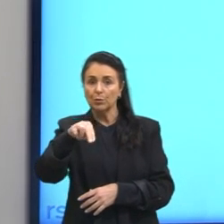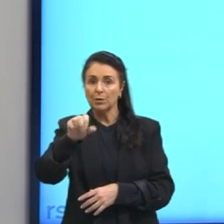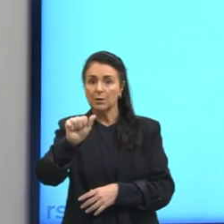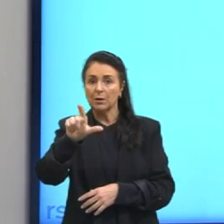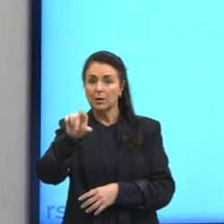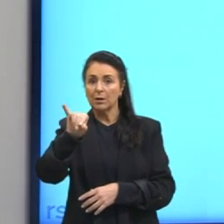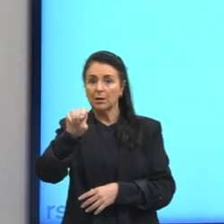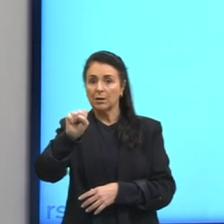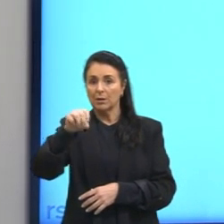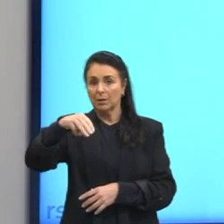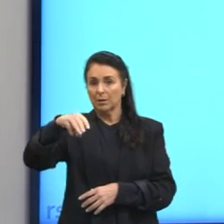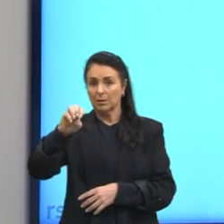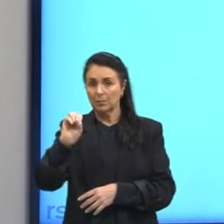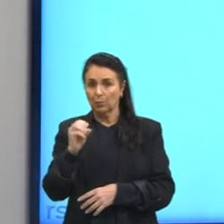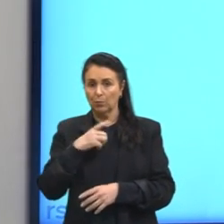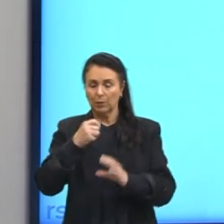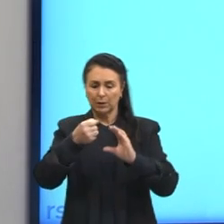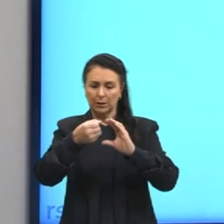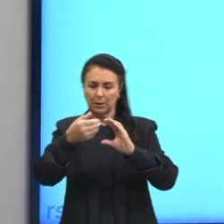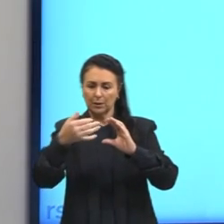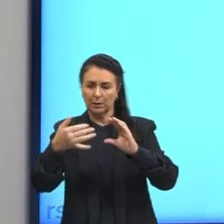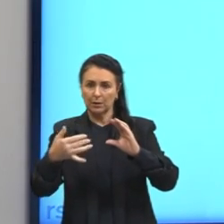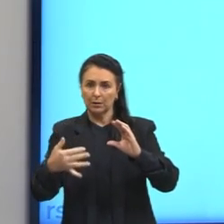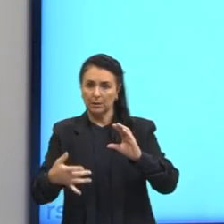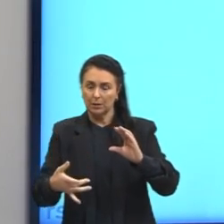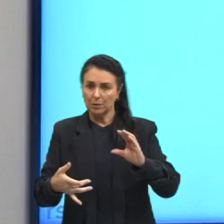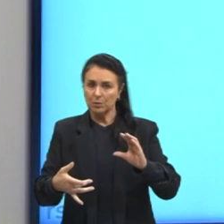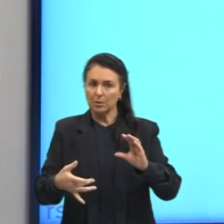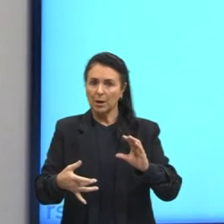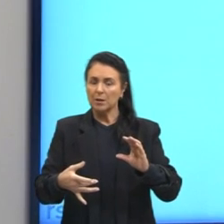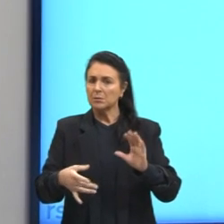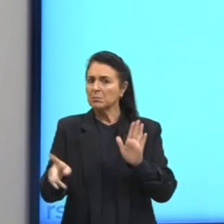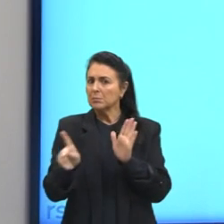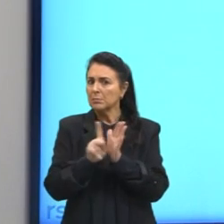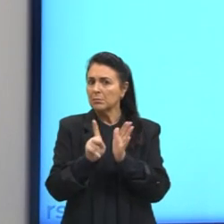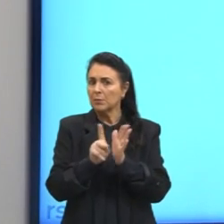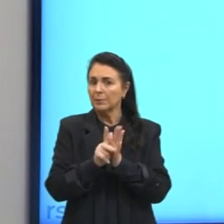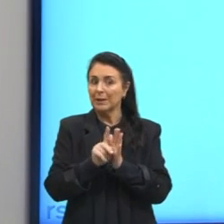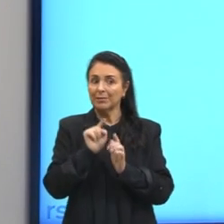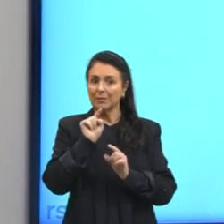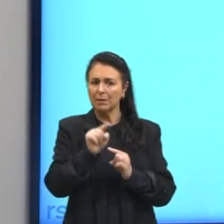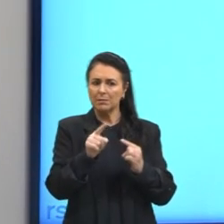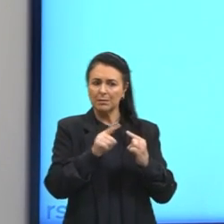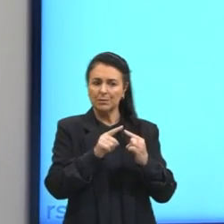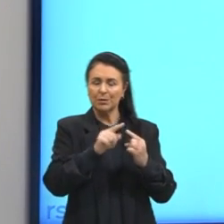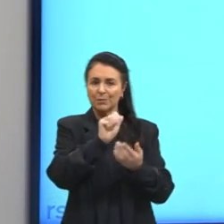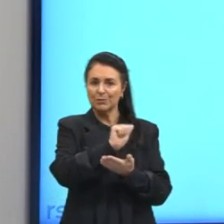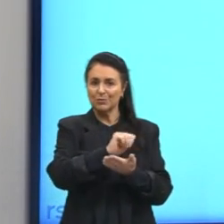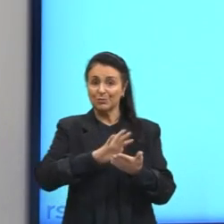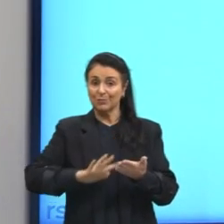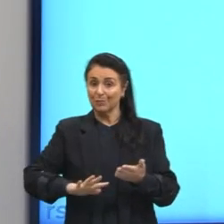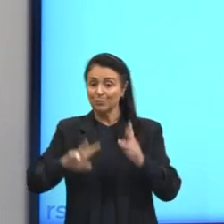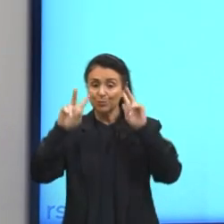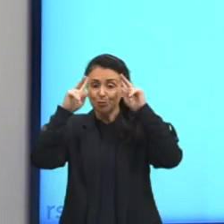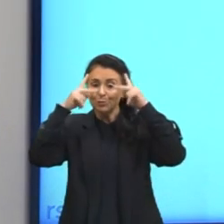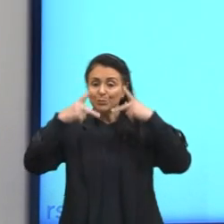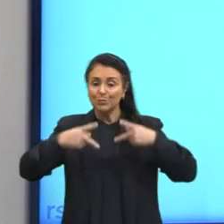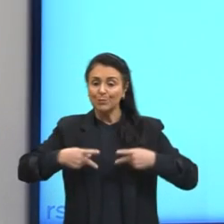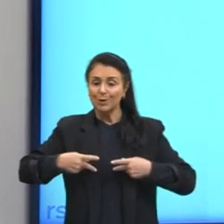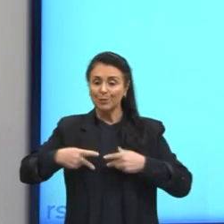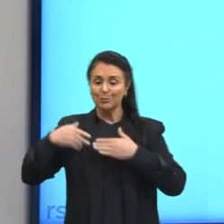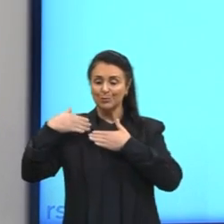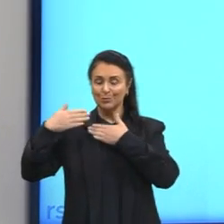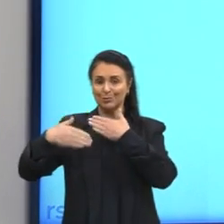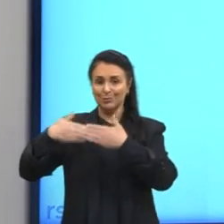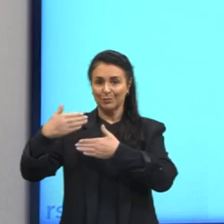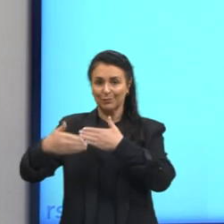determinadas e específicas desse tipo de atividade humana. E aqui eu